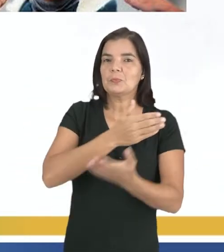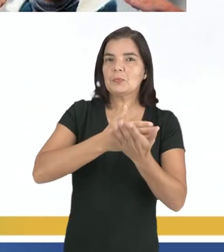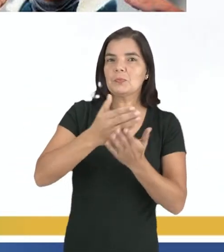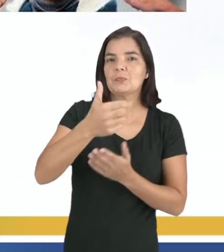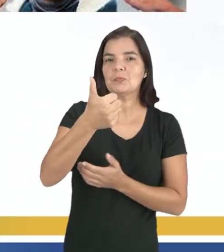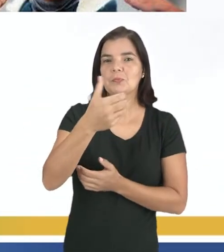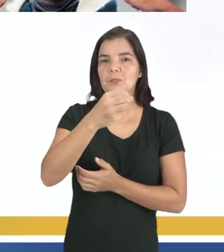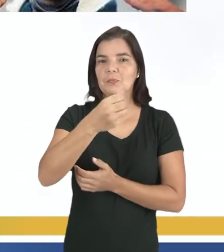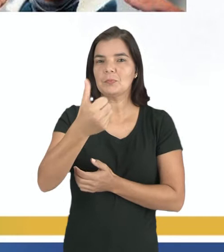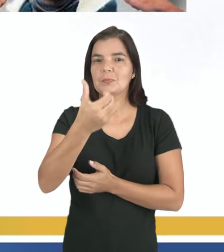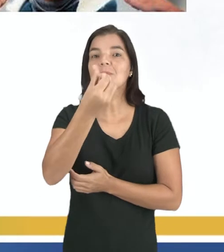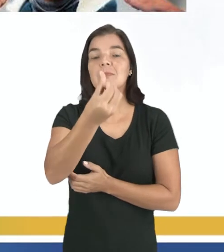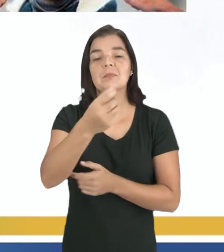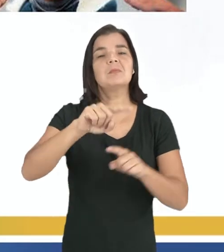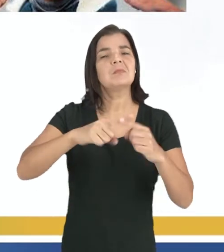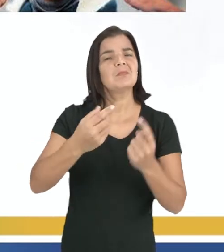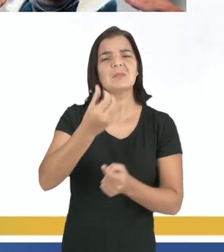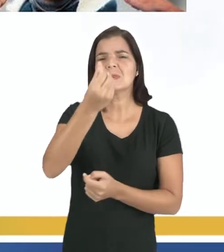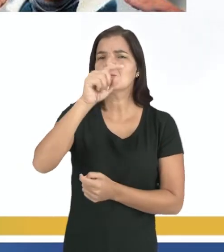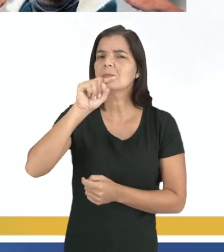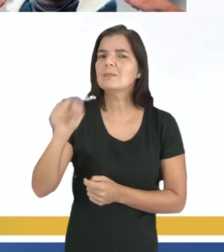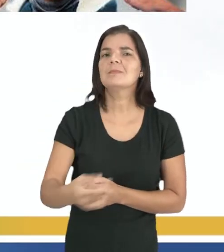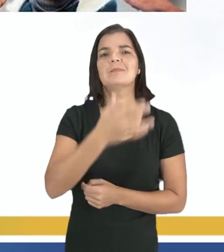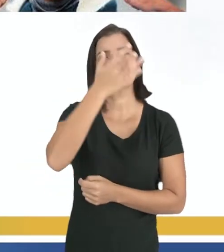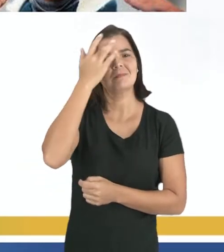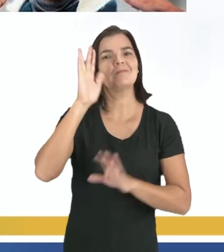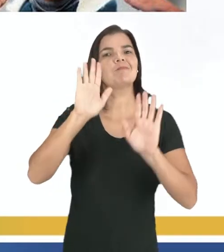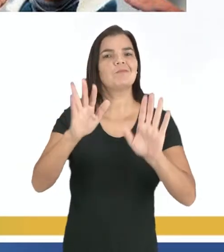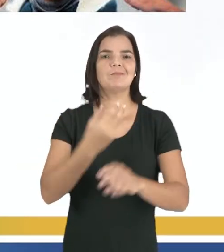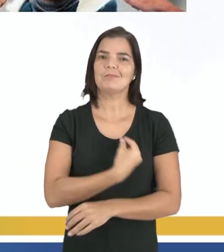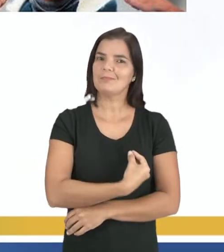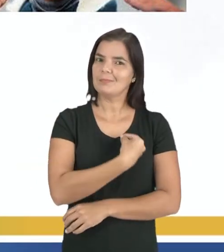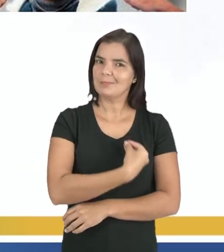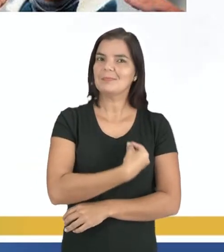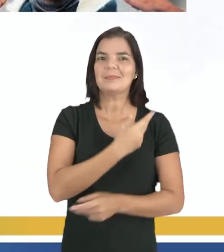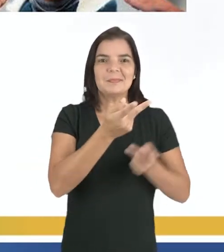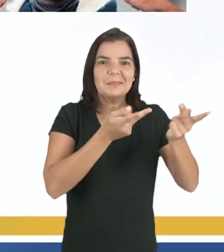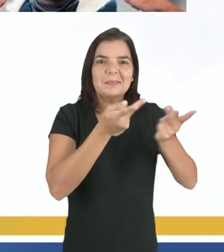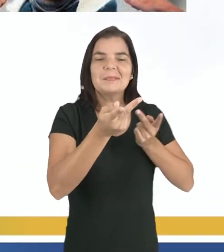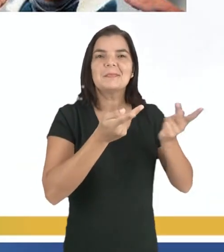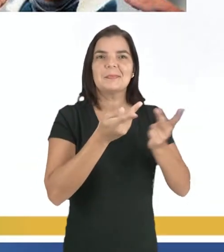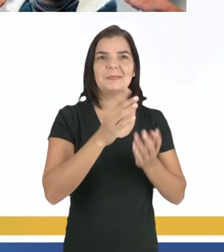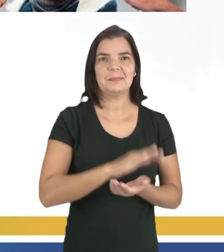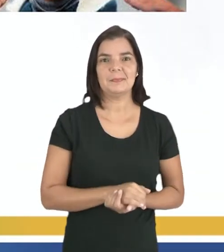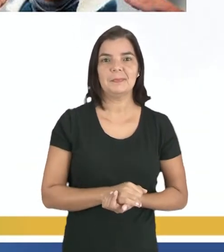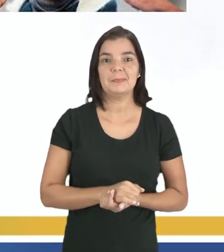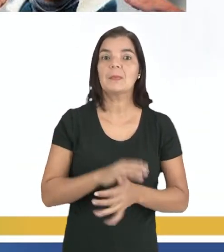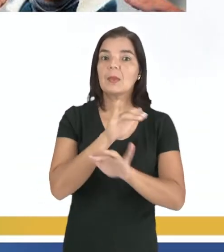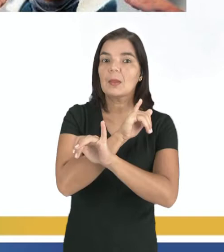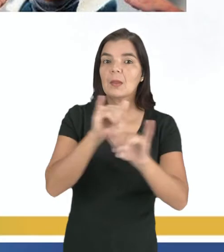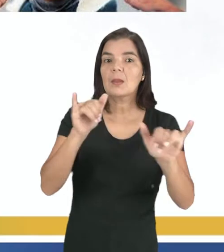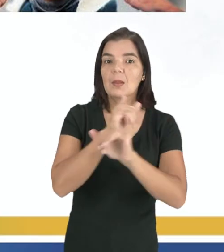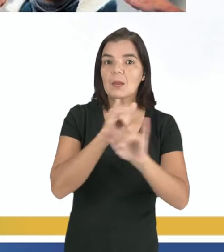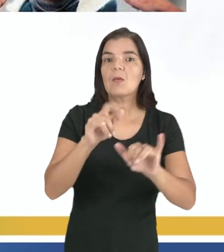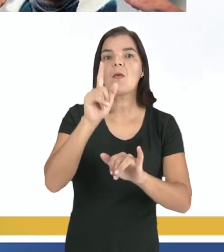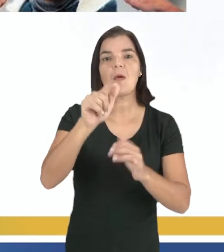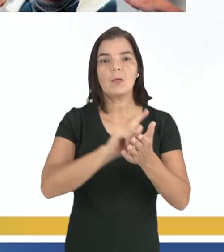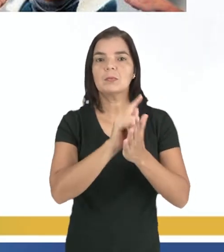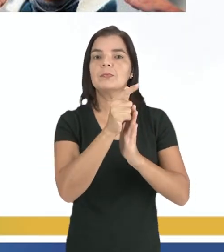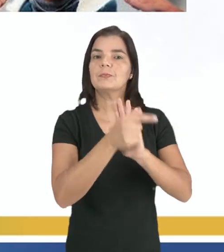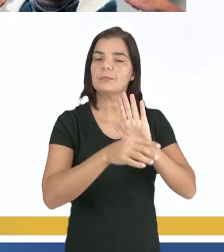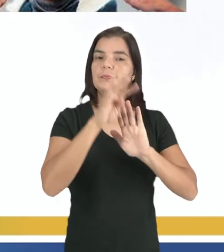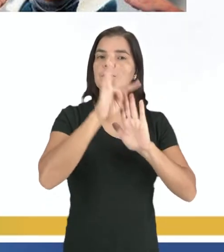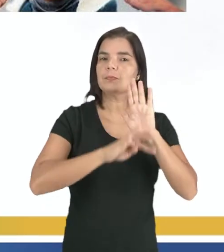2016, mais de 6 mil pessoas já participaram desse projeto. A notícia, ela é um gênero